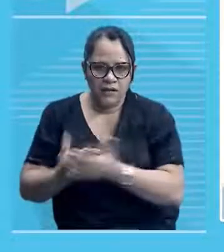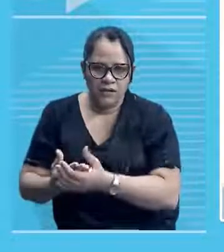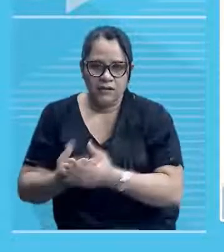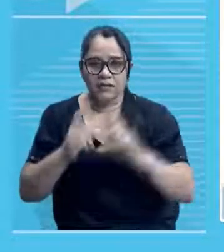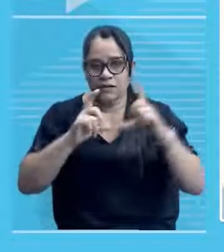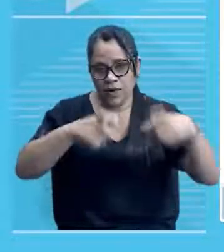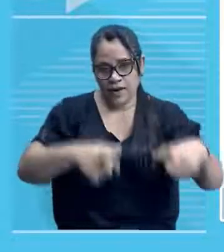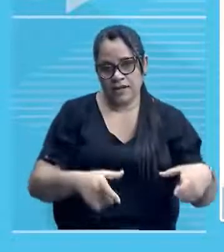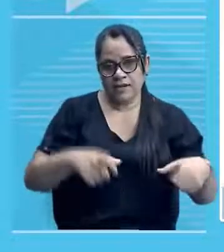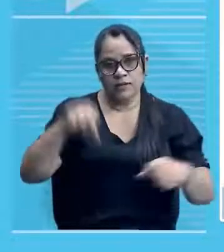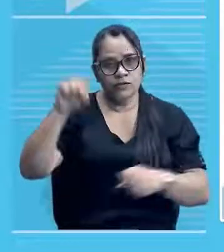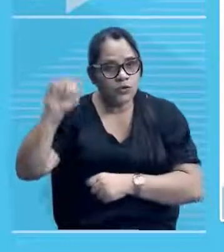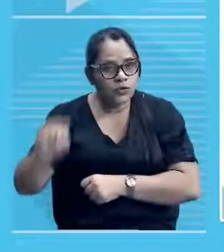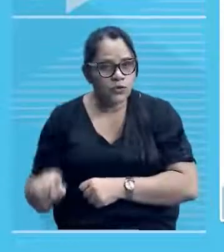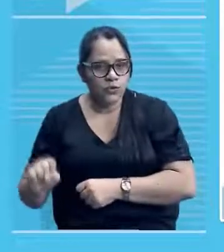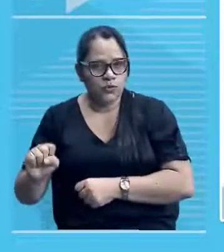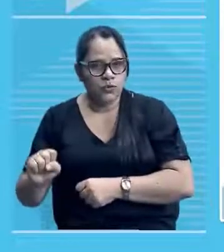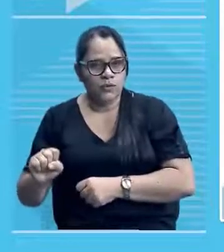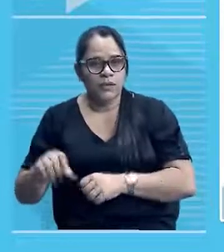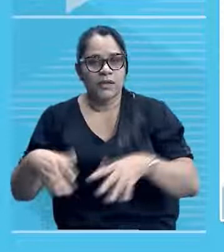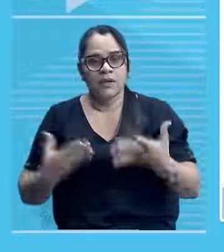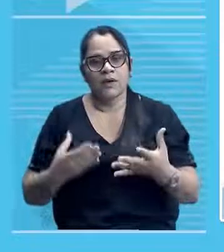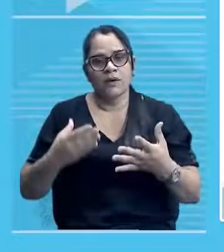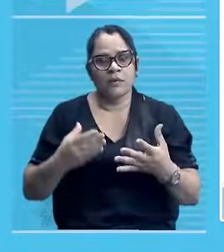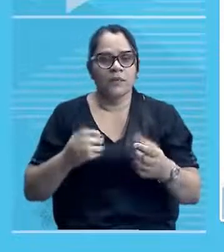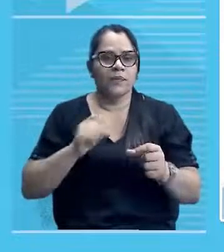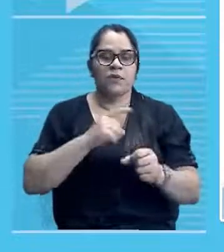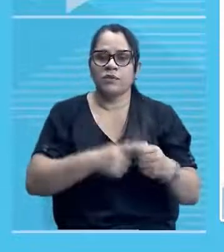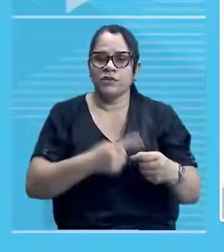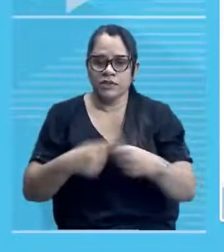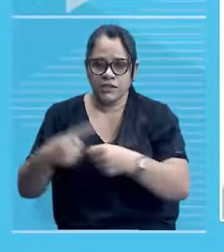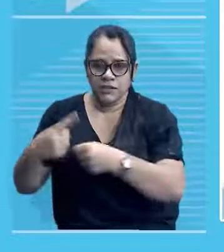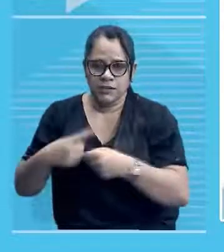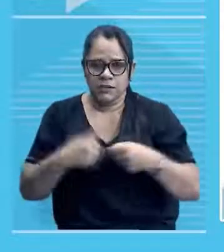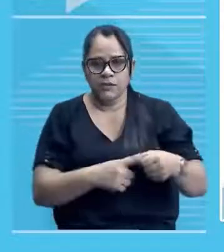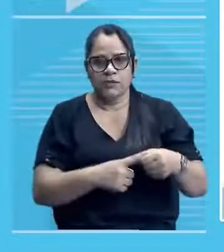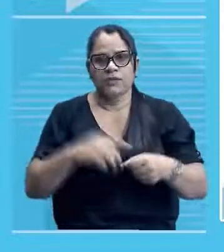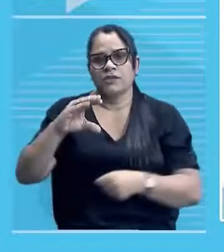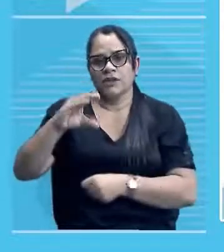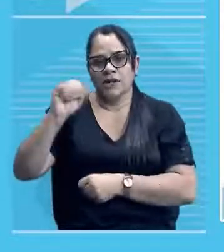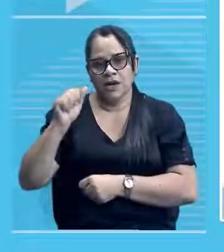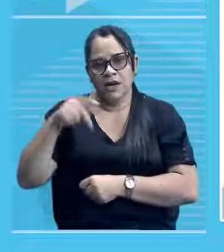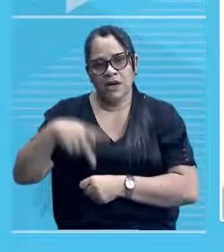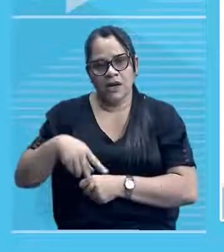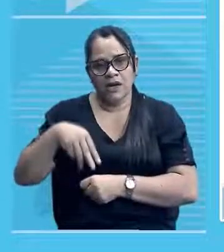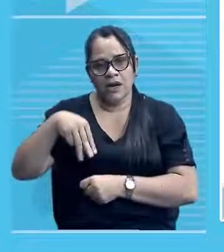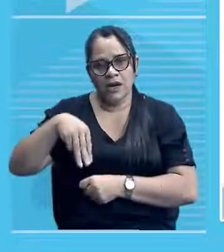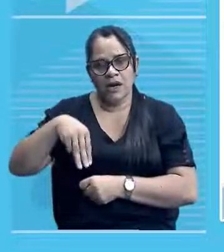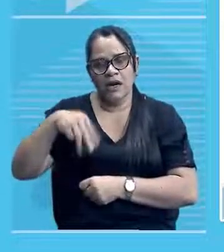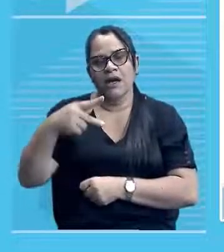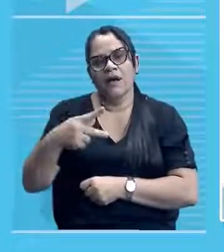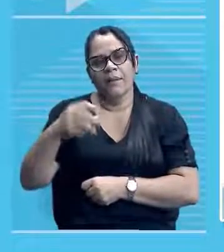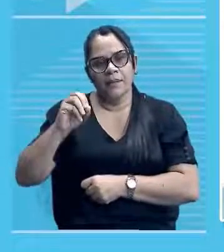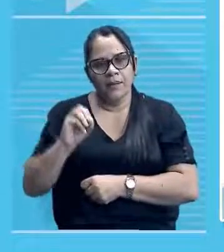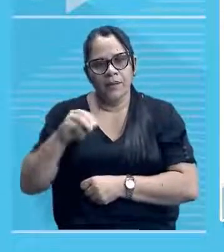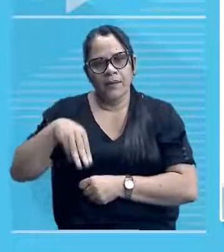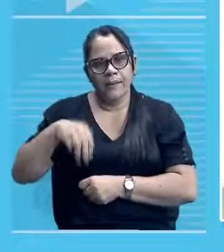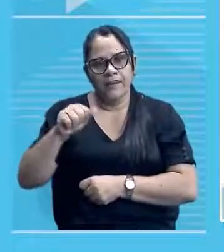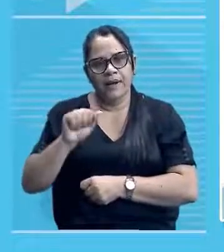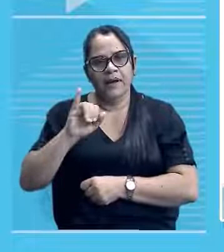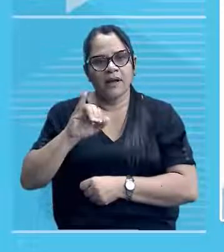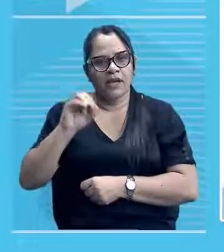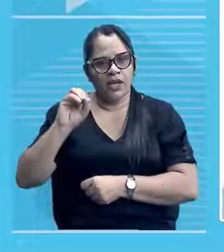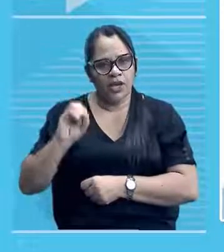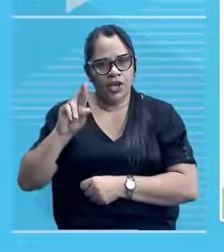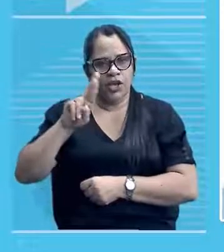E aí, Campo Maior está na parte norte, né? Eu acredito que talvez a maior parte não conheçam.